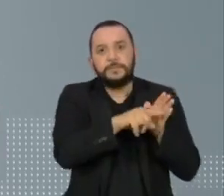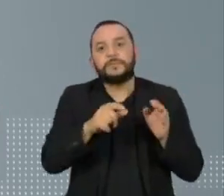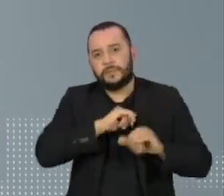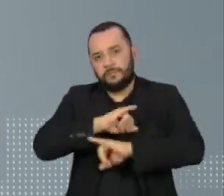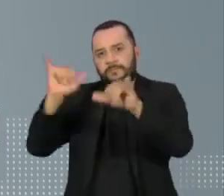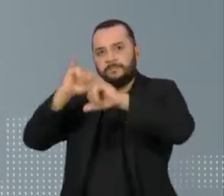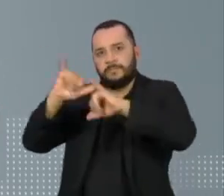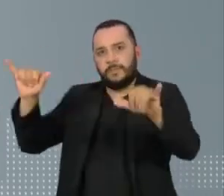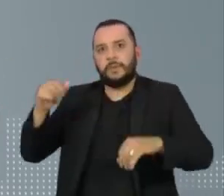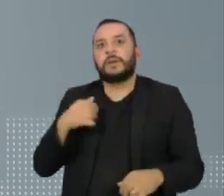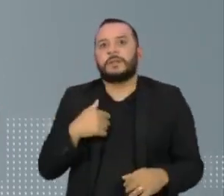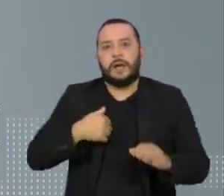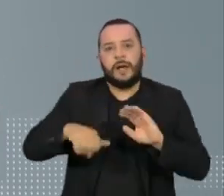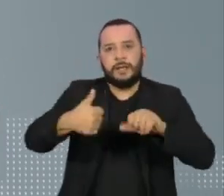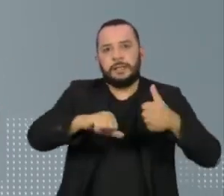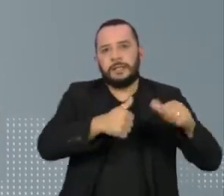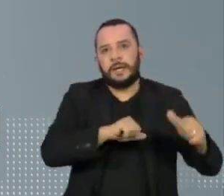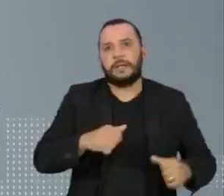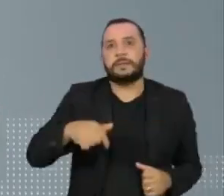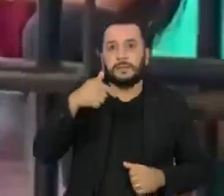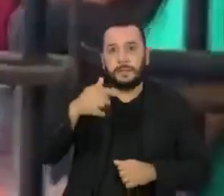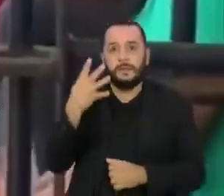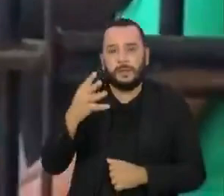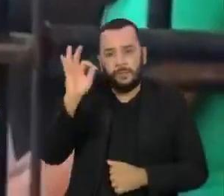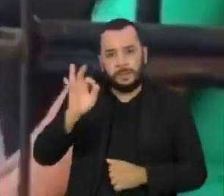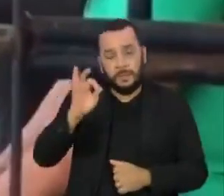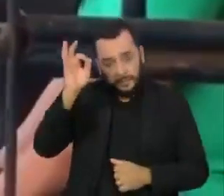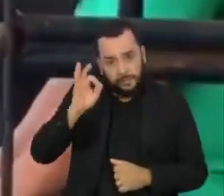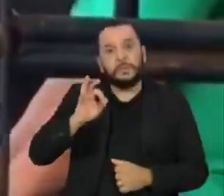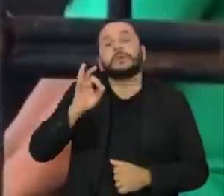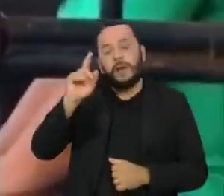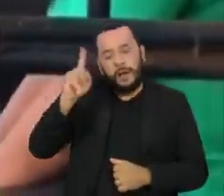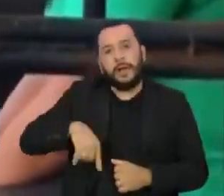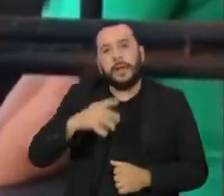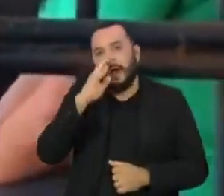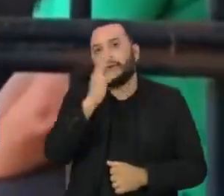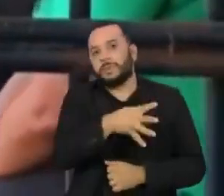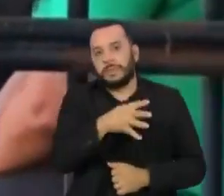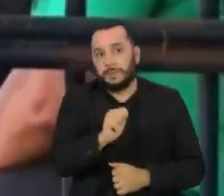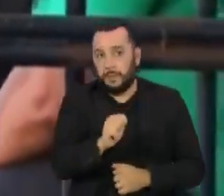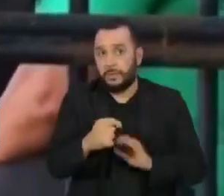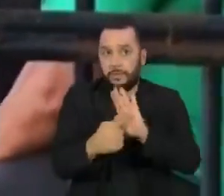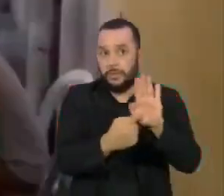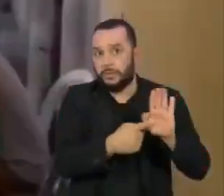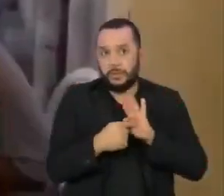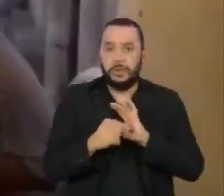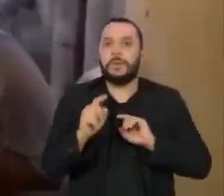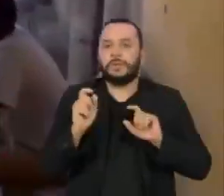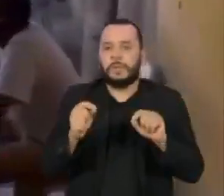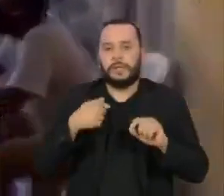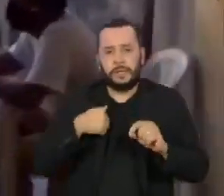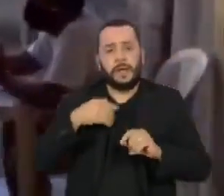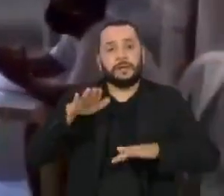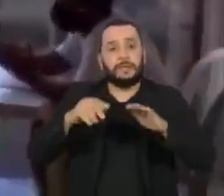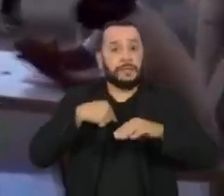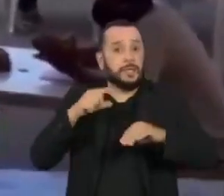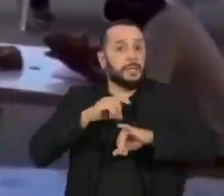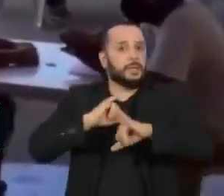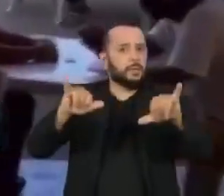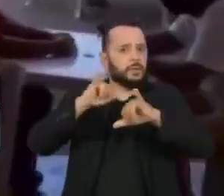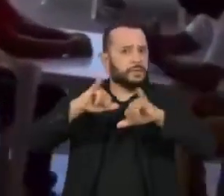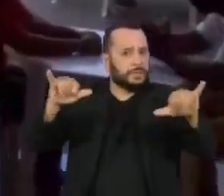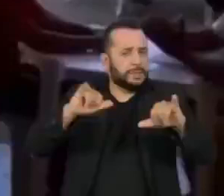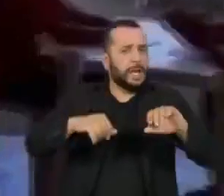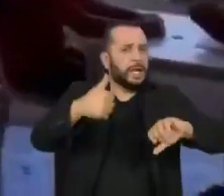% das fontes eram da acusação. Os pesquisadores constataram ainda um baixo índice de notícias com abordagem